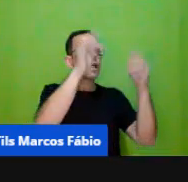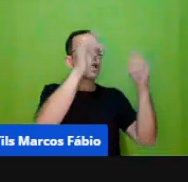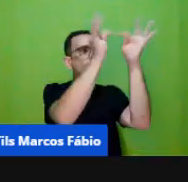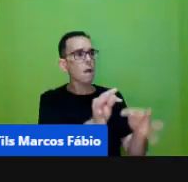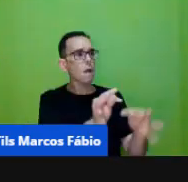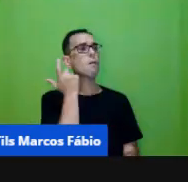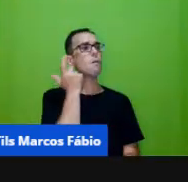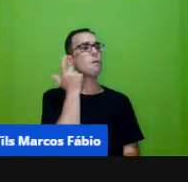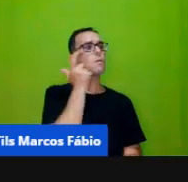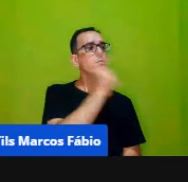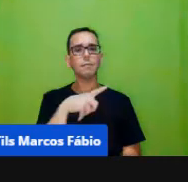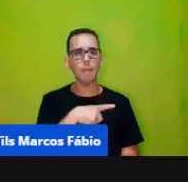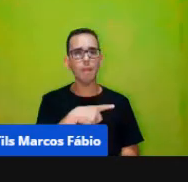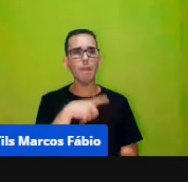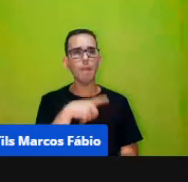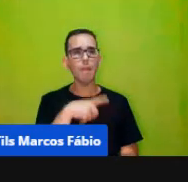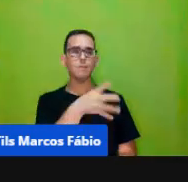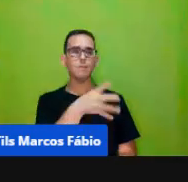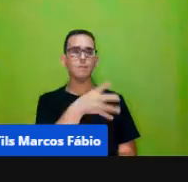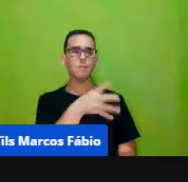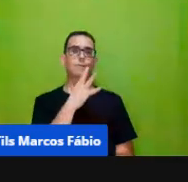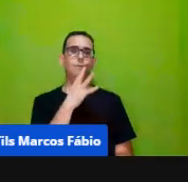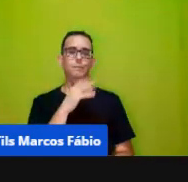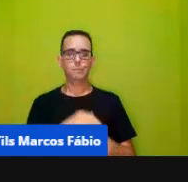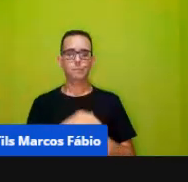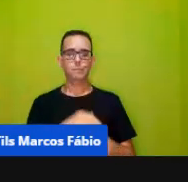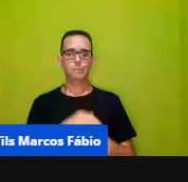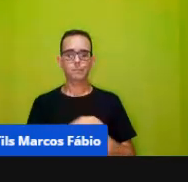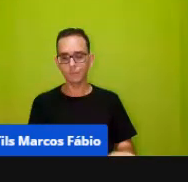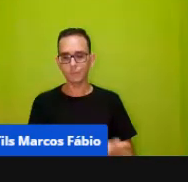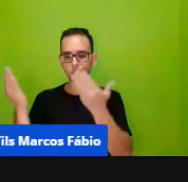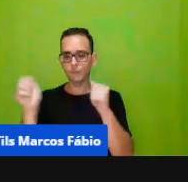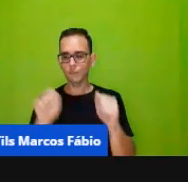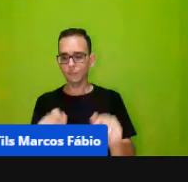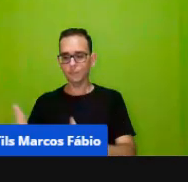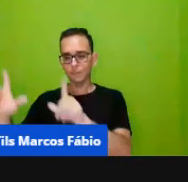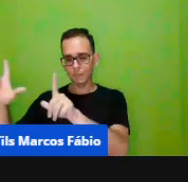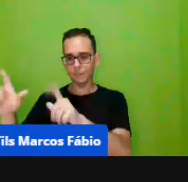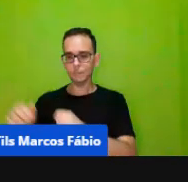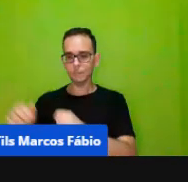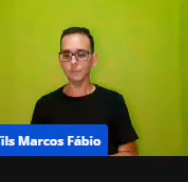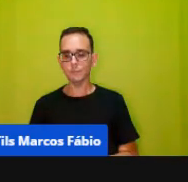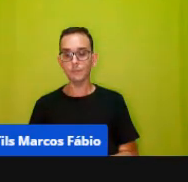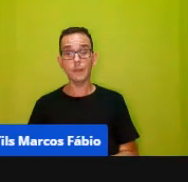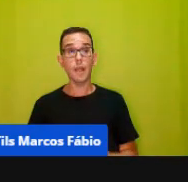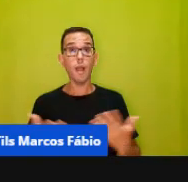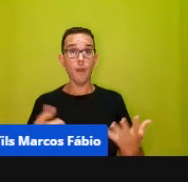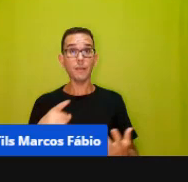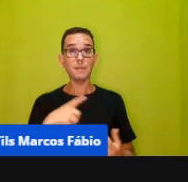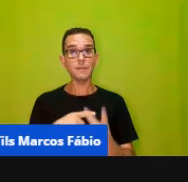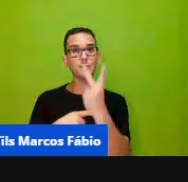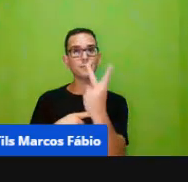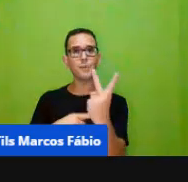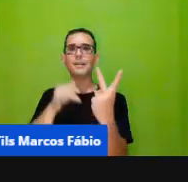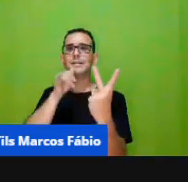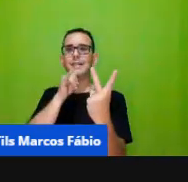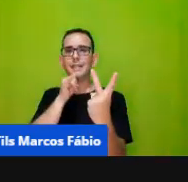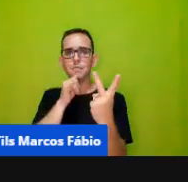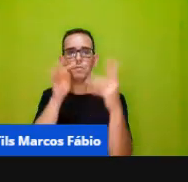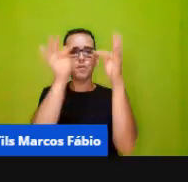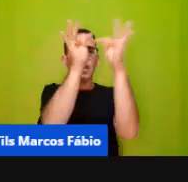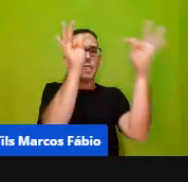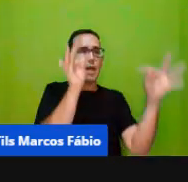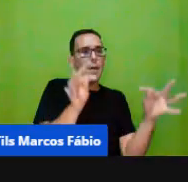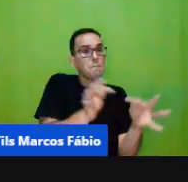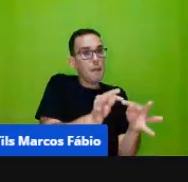conhecimento, né? Então, pode passar por favor? Temos aí dois exemplos de tabela numérica, né? O quadro